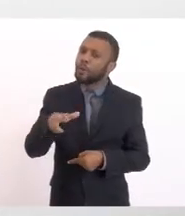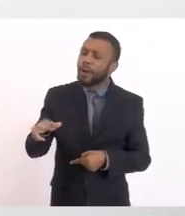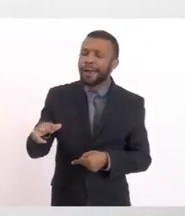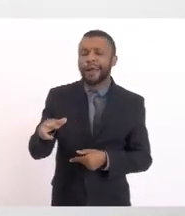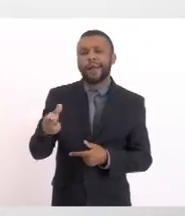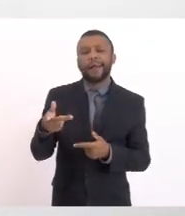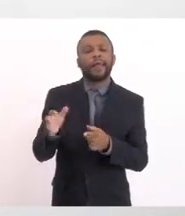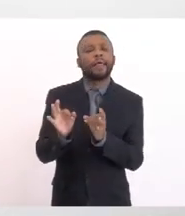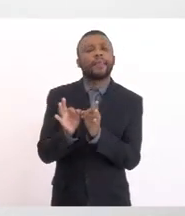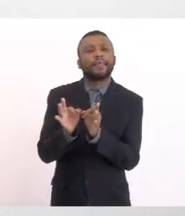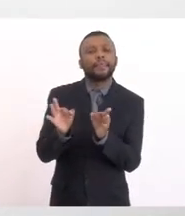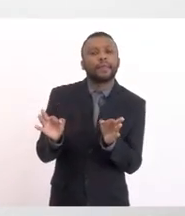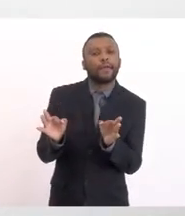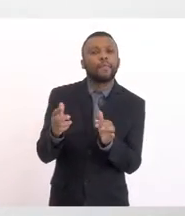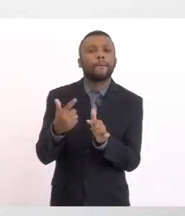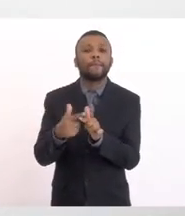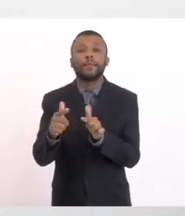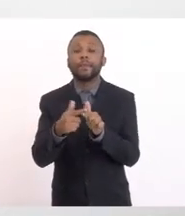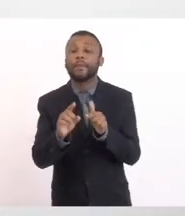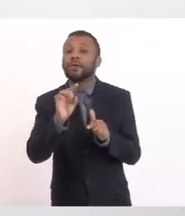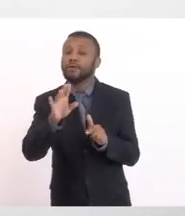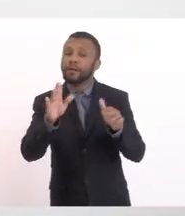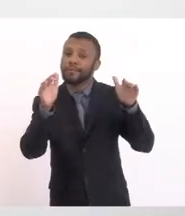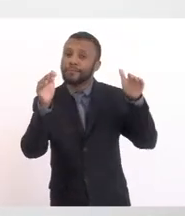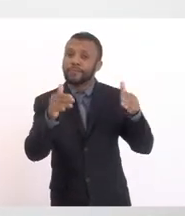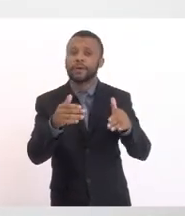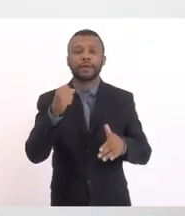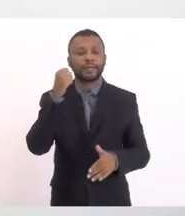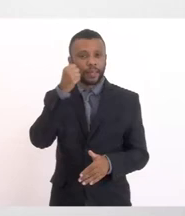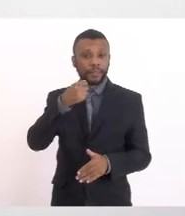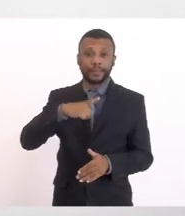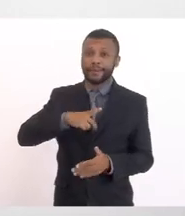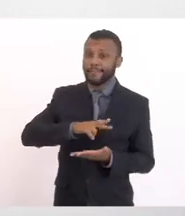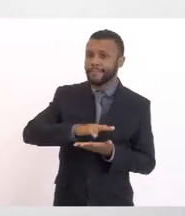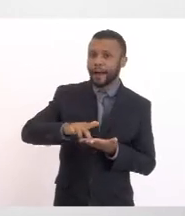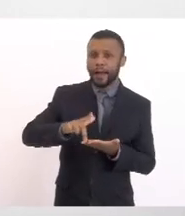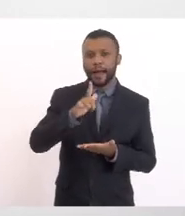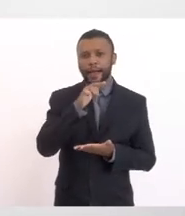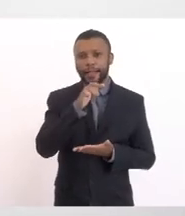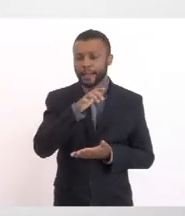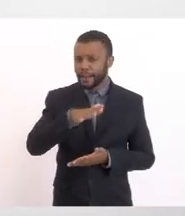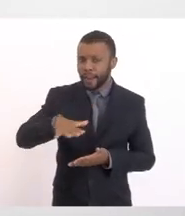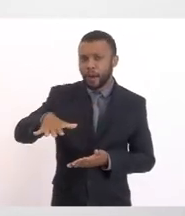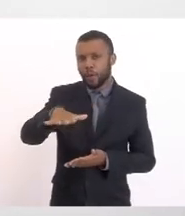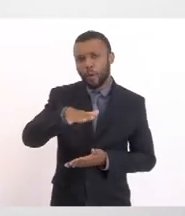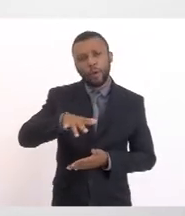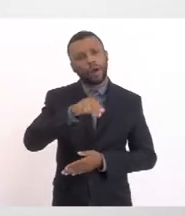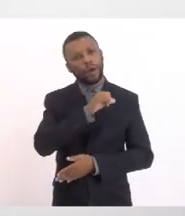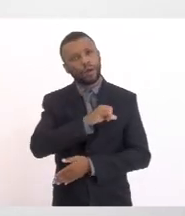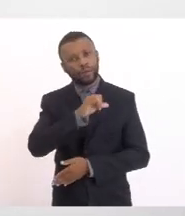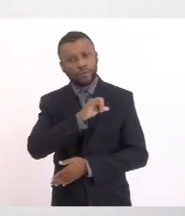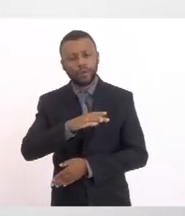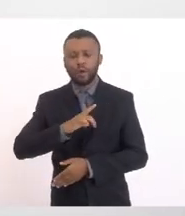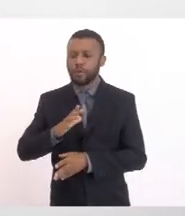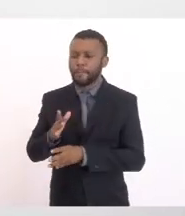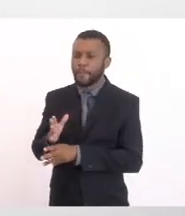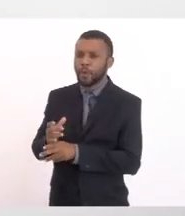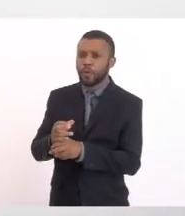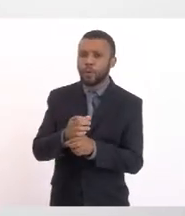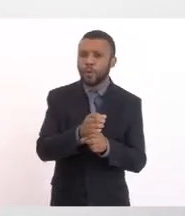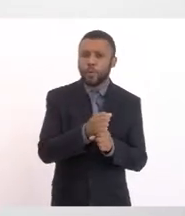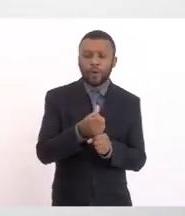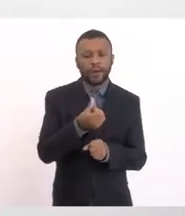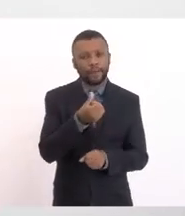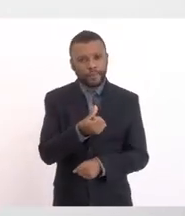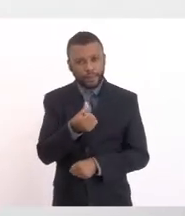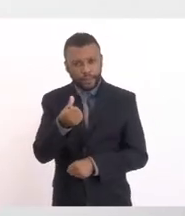Não é um problema Só de Sacoarema Envolve várias lagoas Do estado do Rio de Janeiro Eu contabilizei São 66